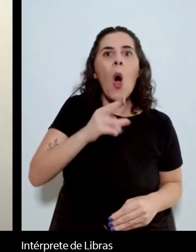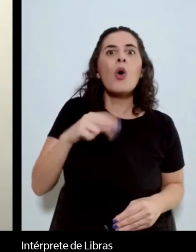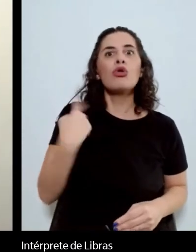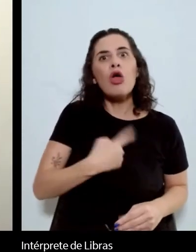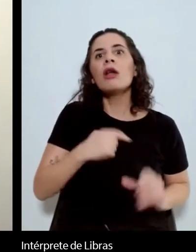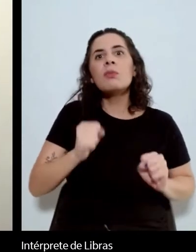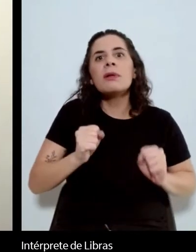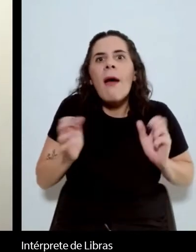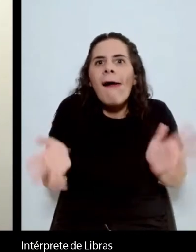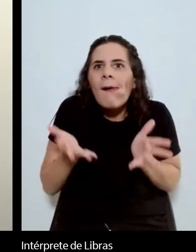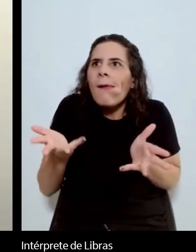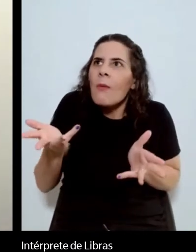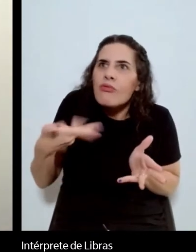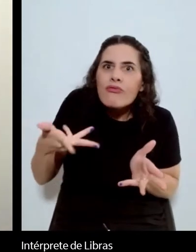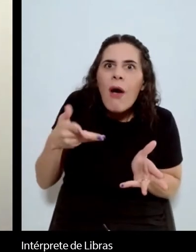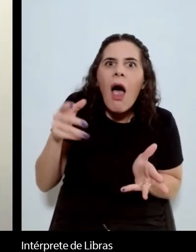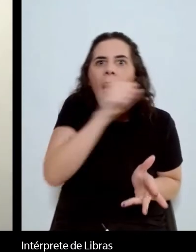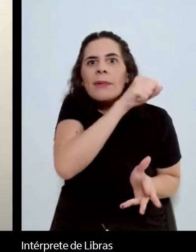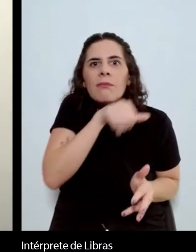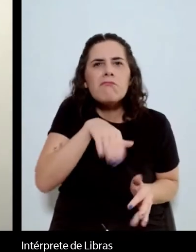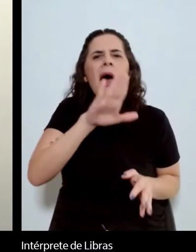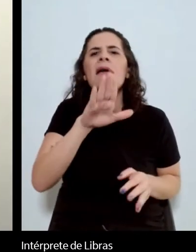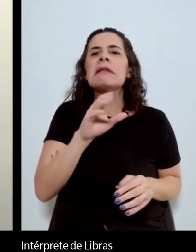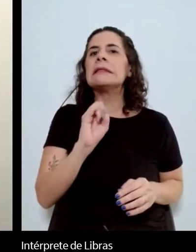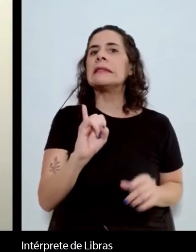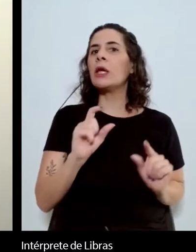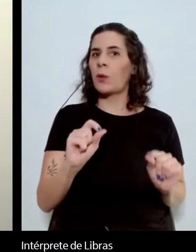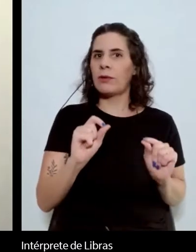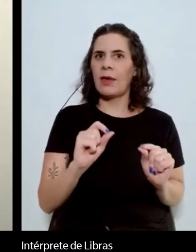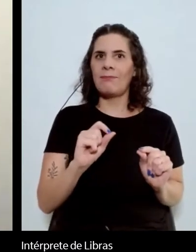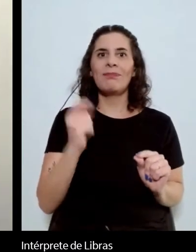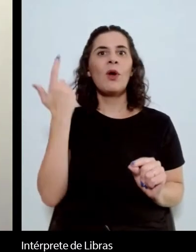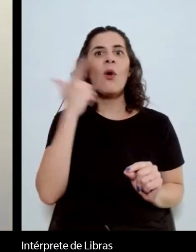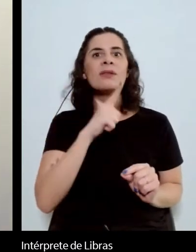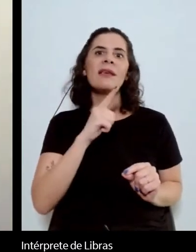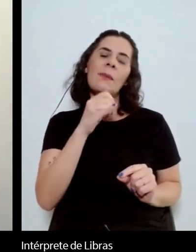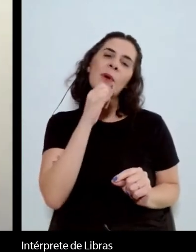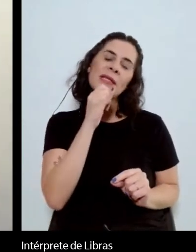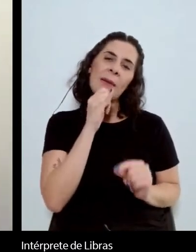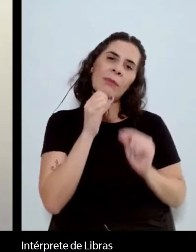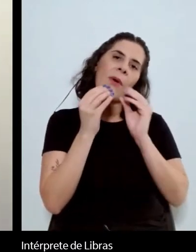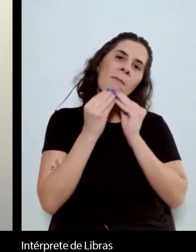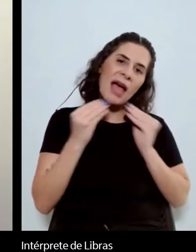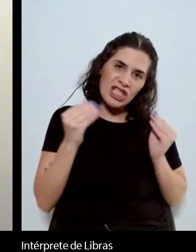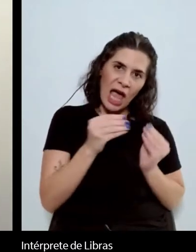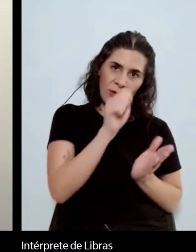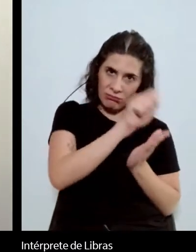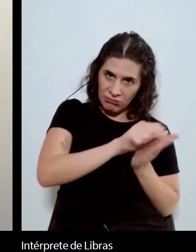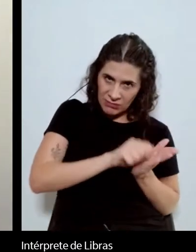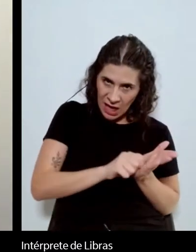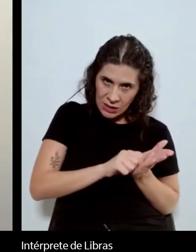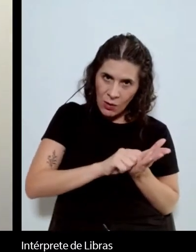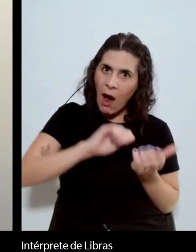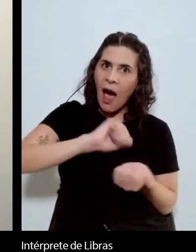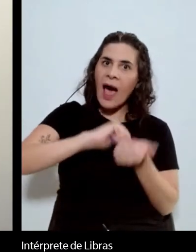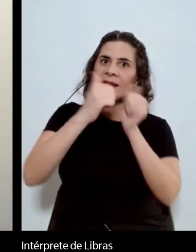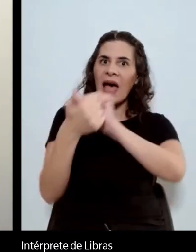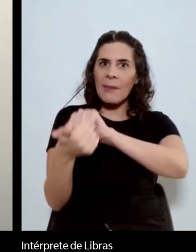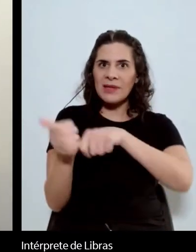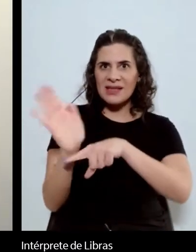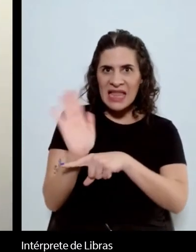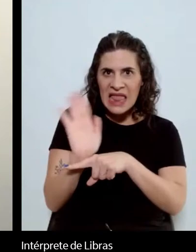processo se as adaptações cinematográficas de suas obras ganhassem um